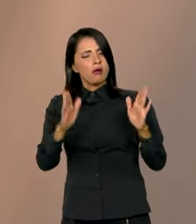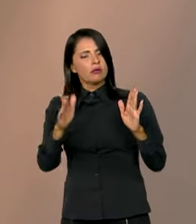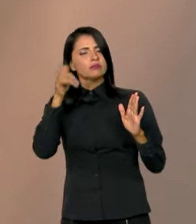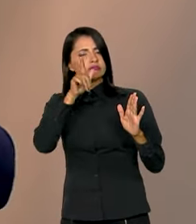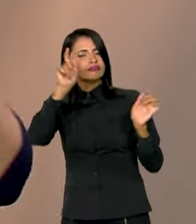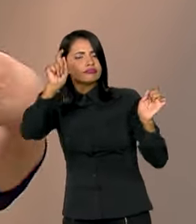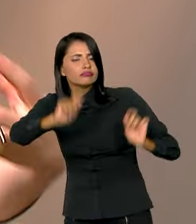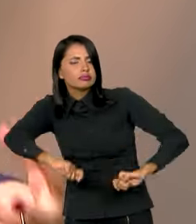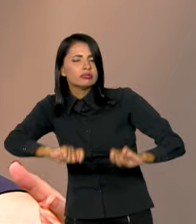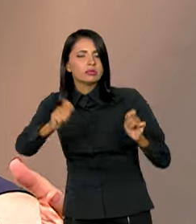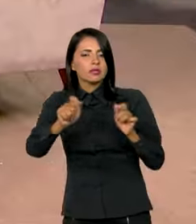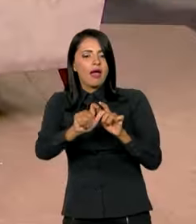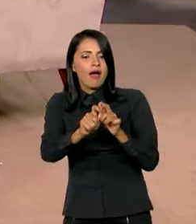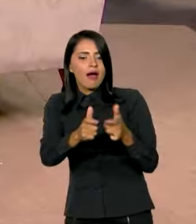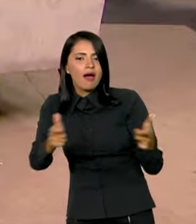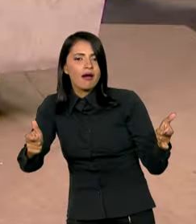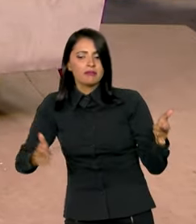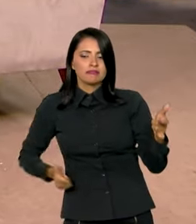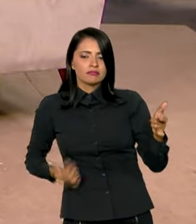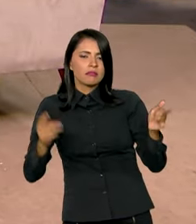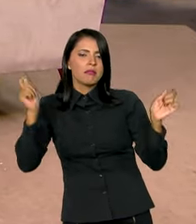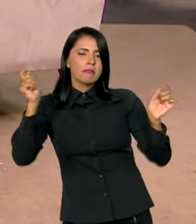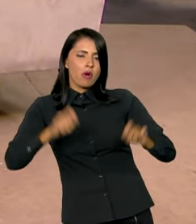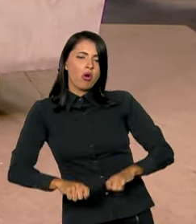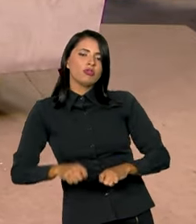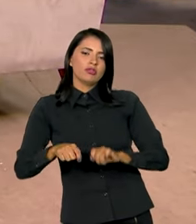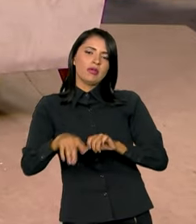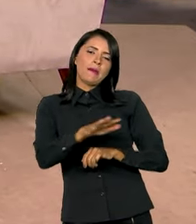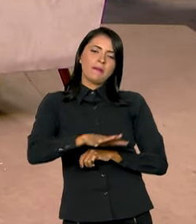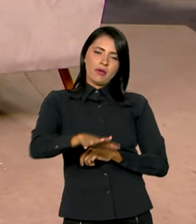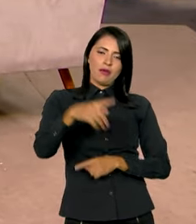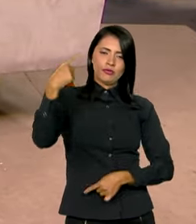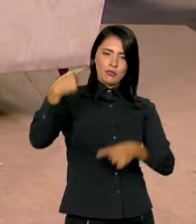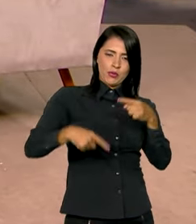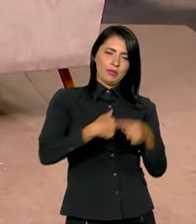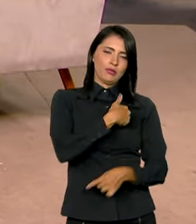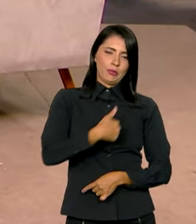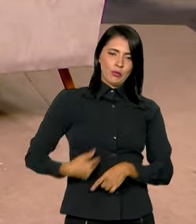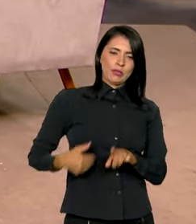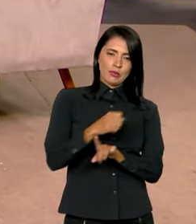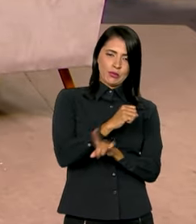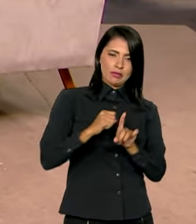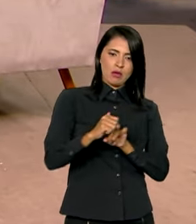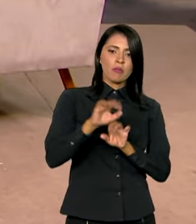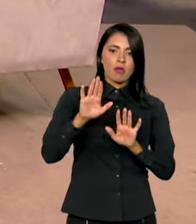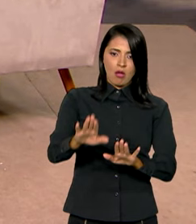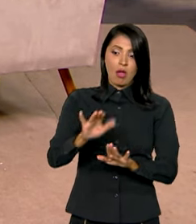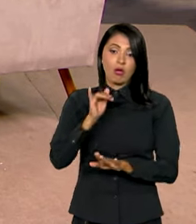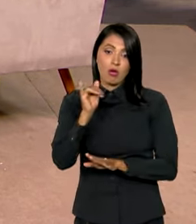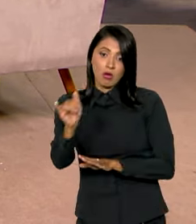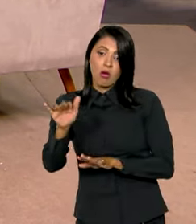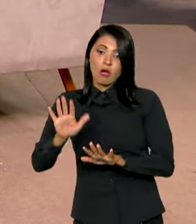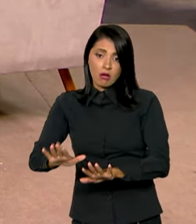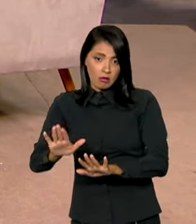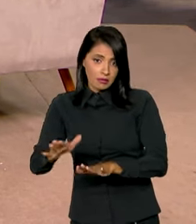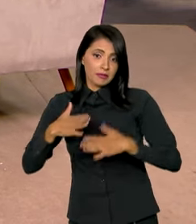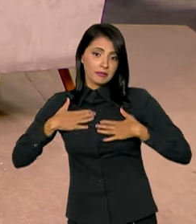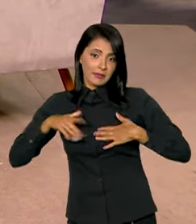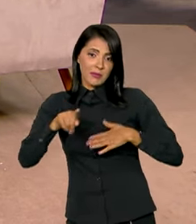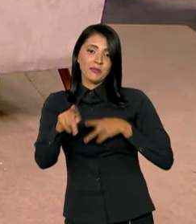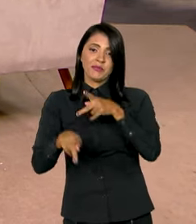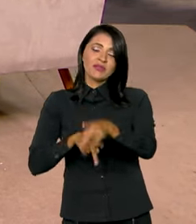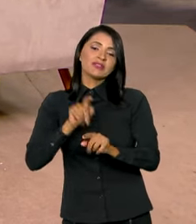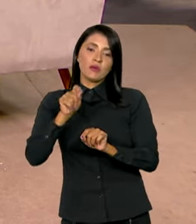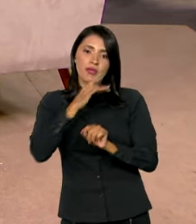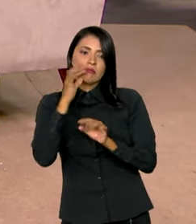de expansão de gastos para essas políticas públicas. O que eu quero tranquilizar a população, e quem acompanhou essa nova regra,